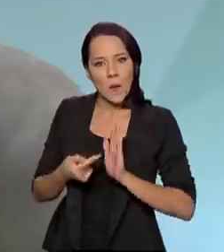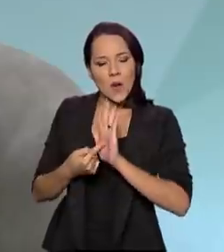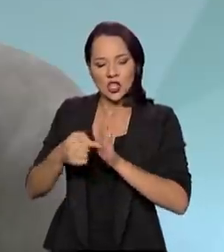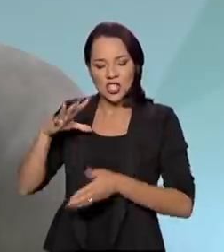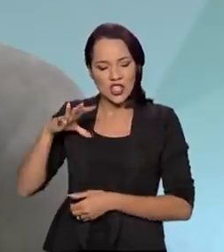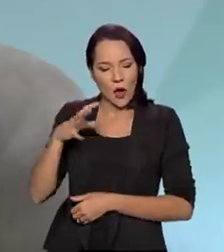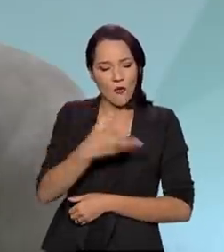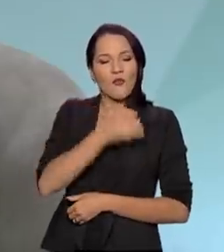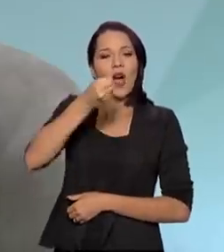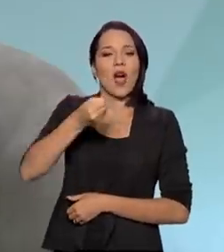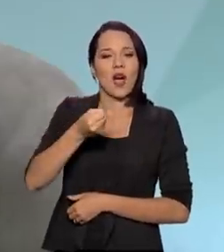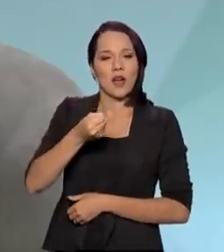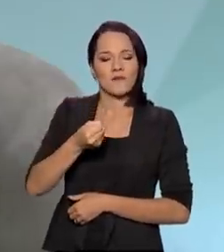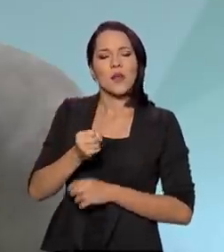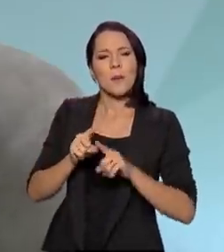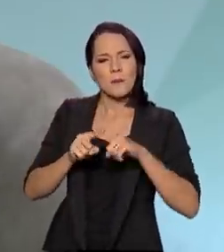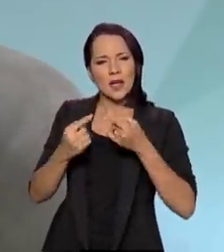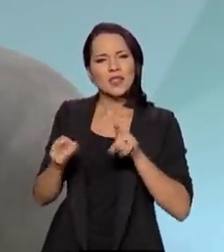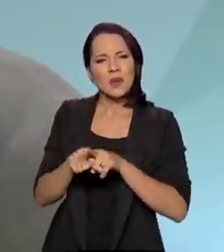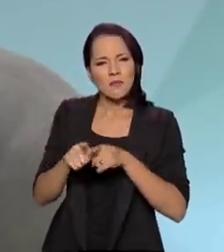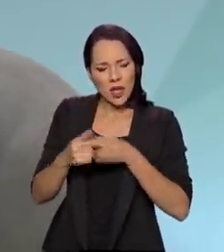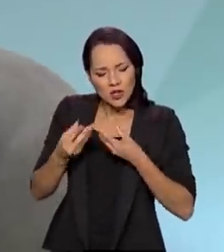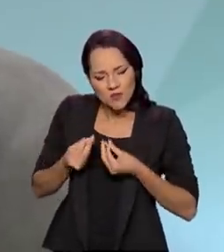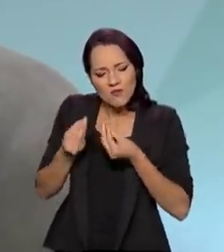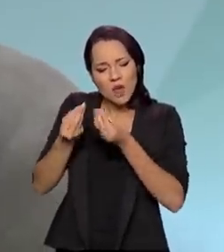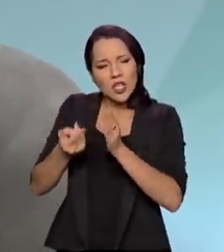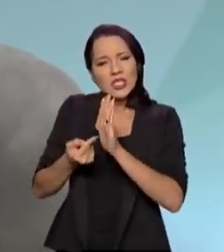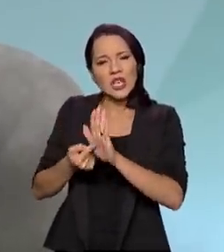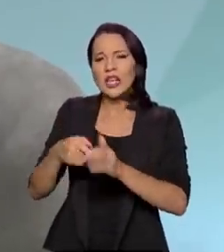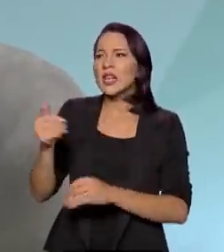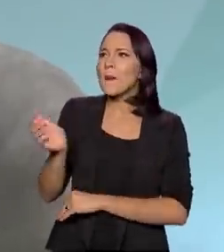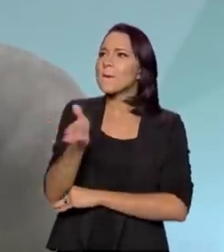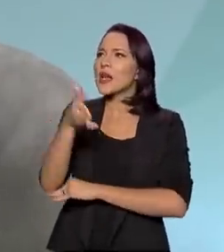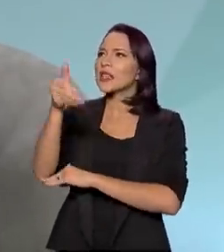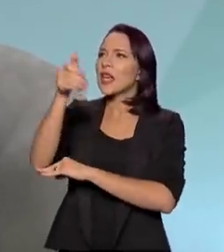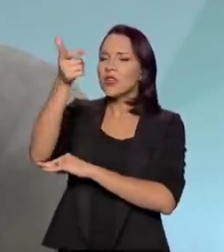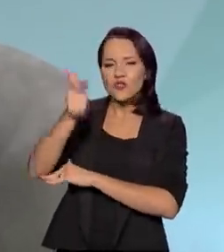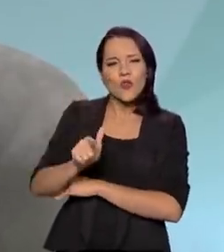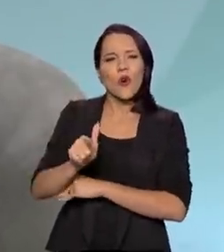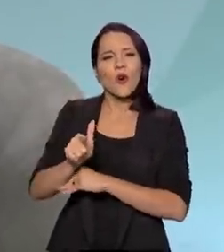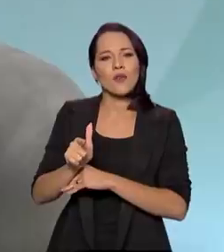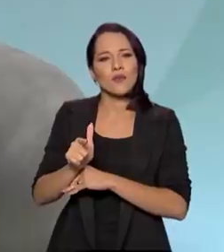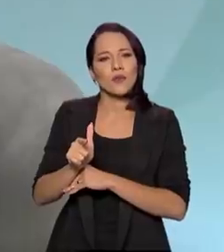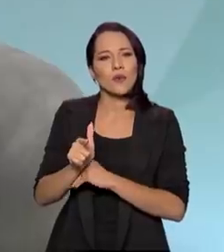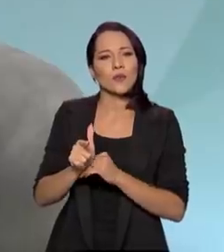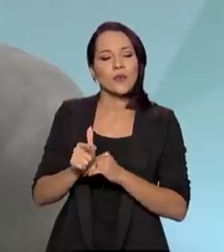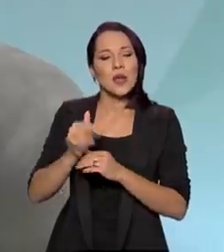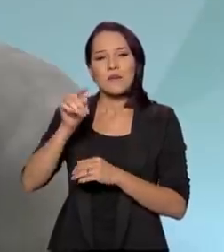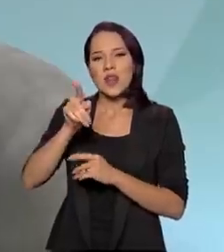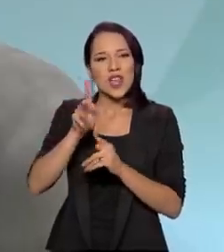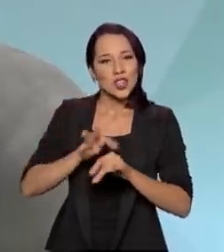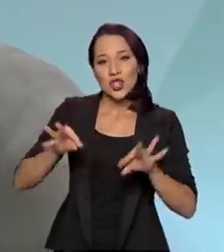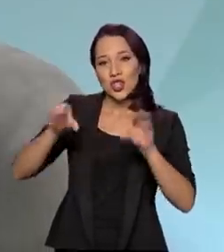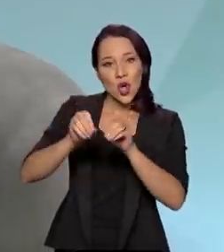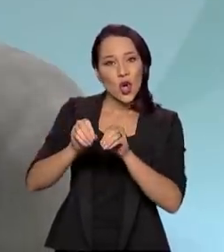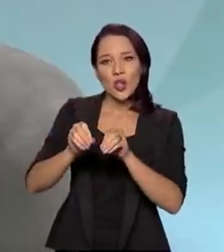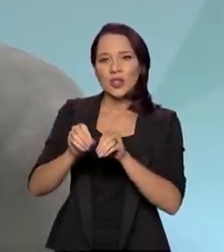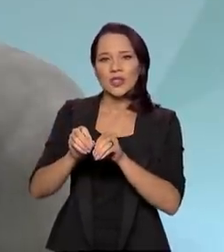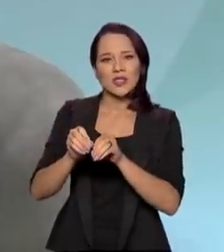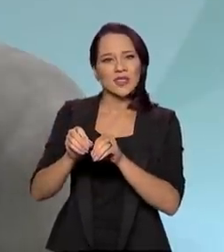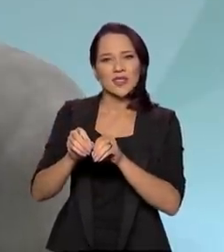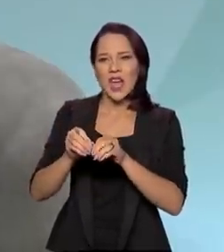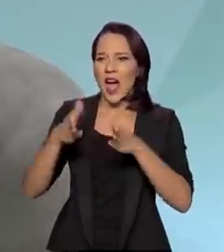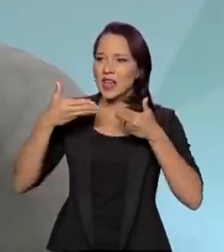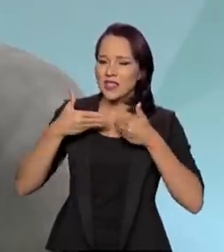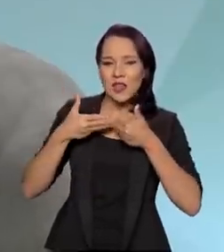resgatar, mas o fato de trazer os símbolos nacionais de novo para praticamente todas as solenidades